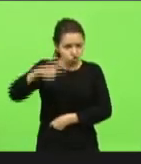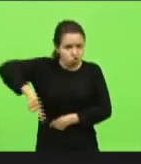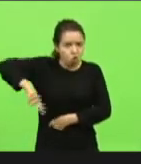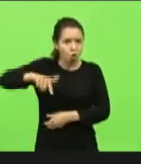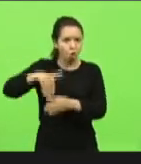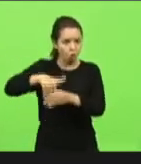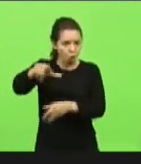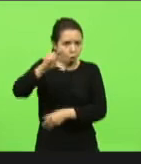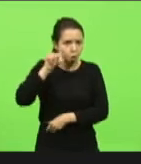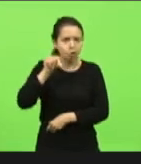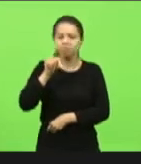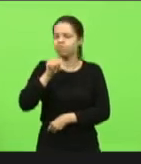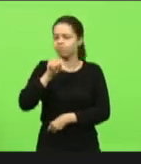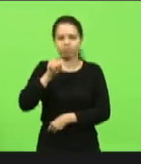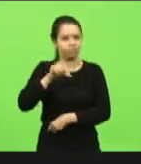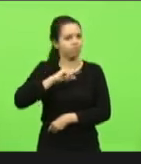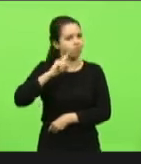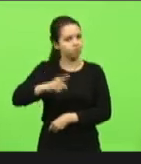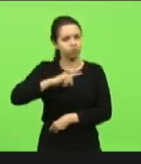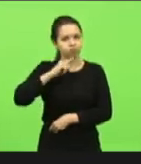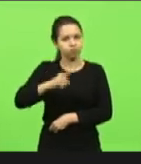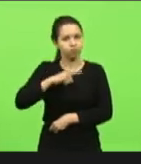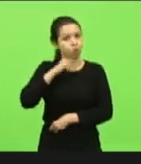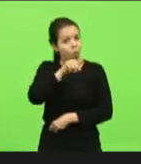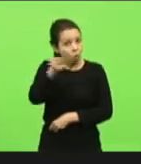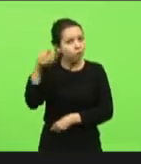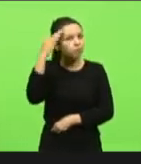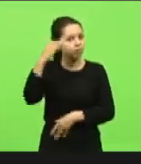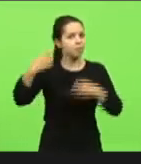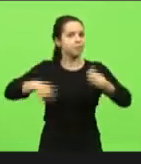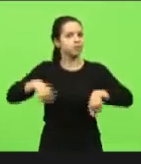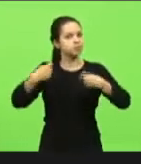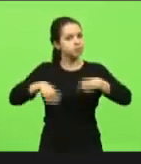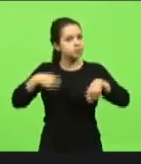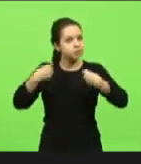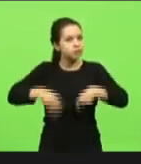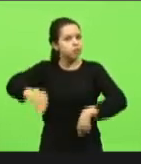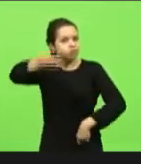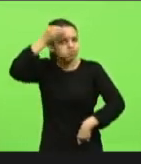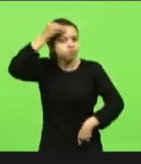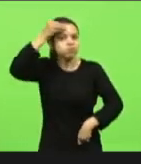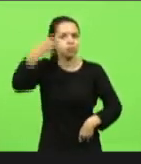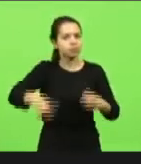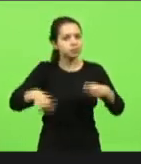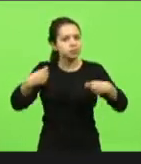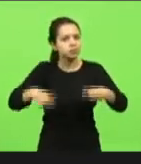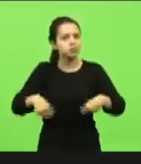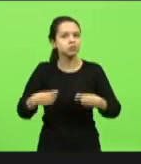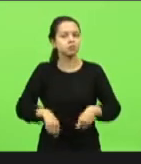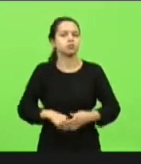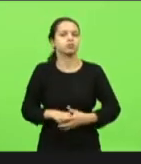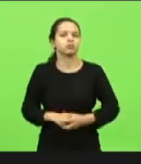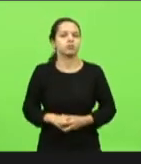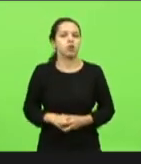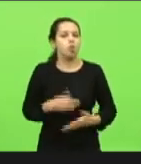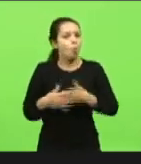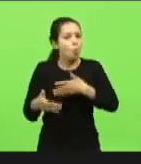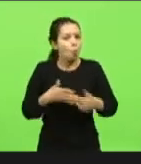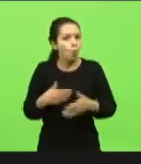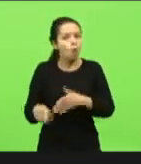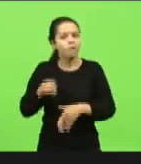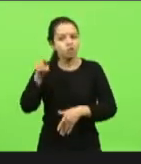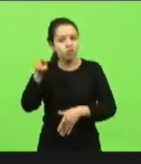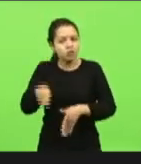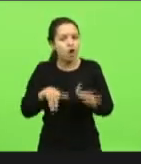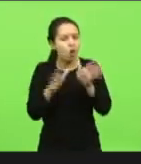isso tem que todo mundo tem que enfiar isso na cabeça tem que enfiar isso na cabeça qualquer um que tocar o manto desse